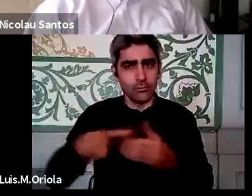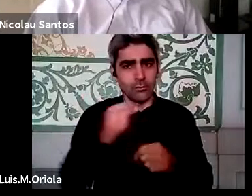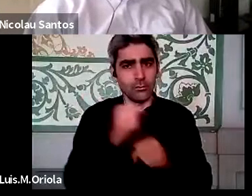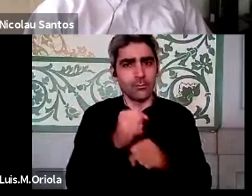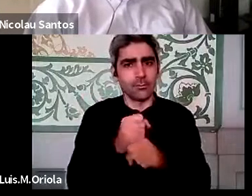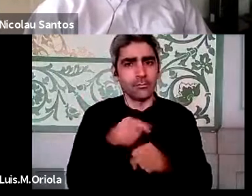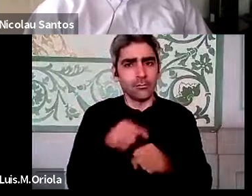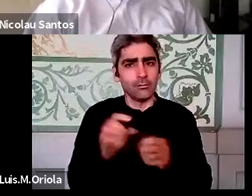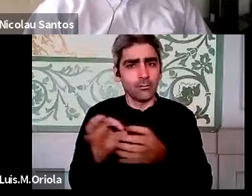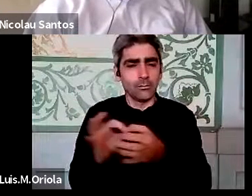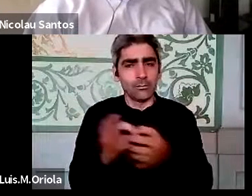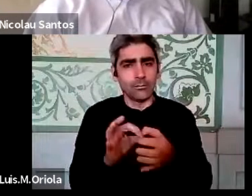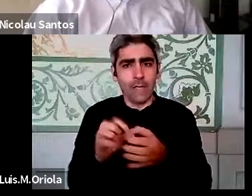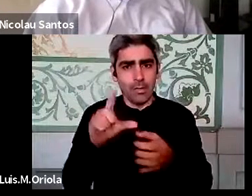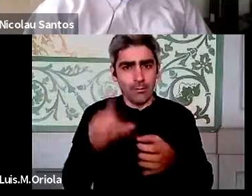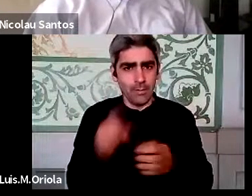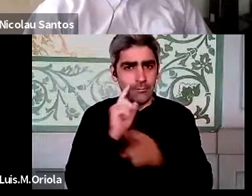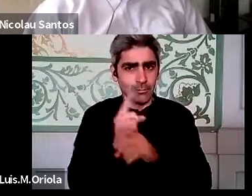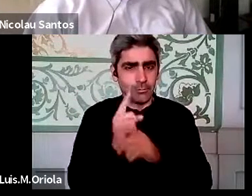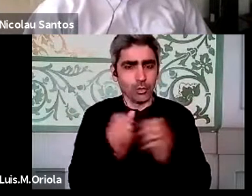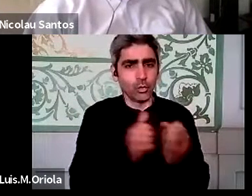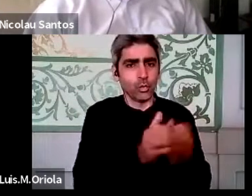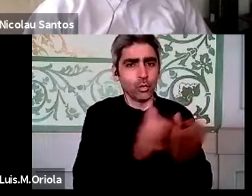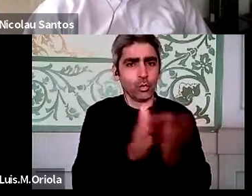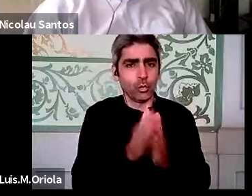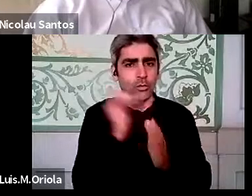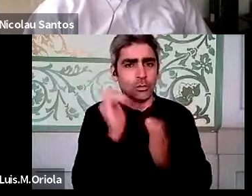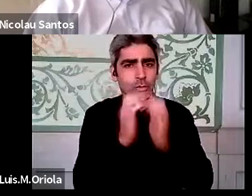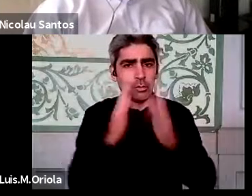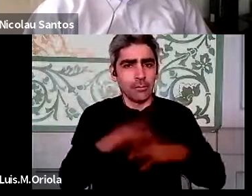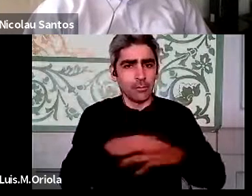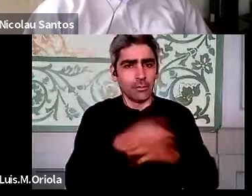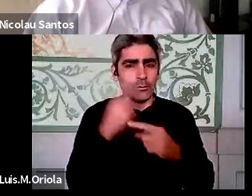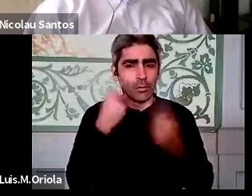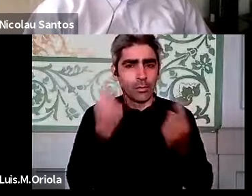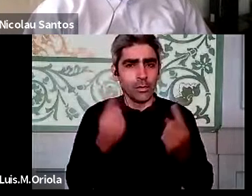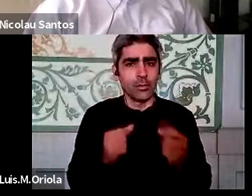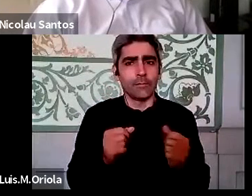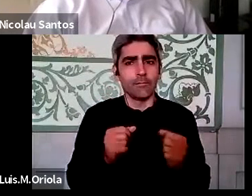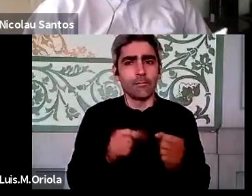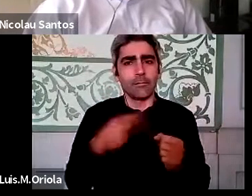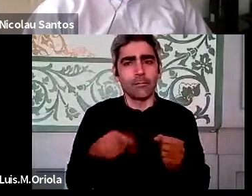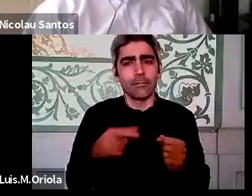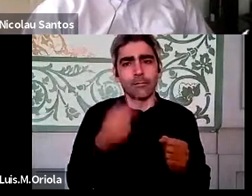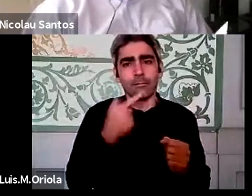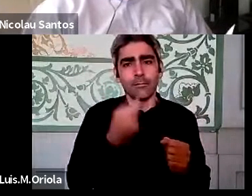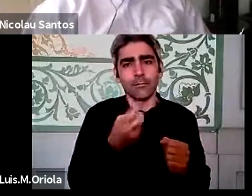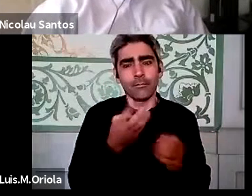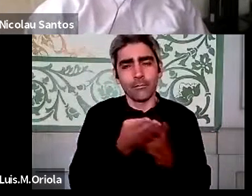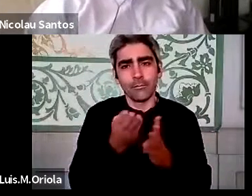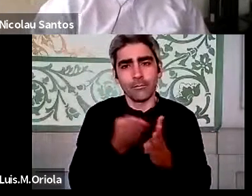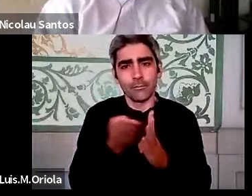colaborativo entre todas as entidades da administração pública, porque há aqui várias nuances entre